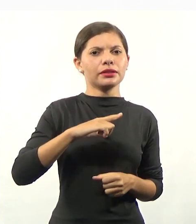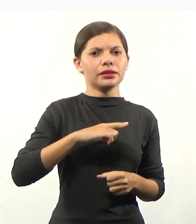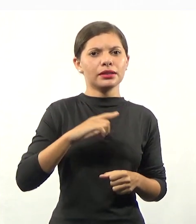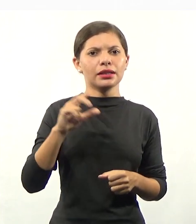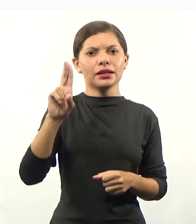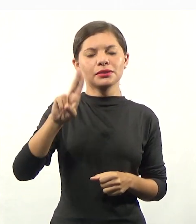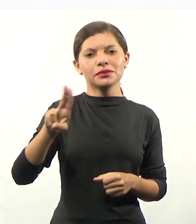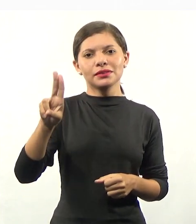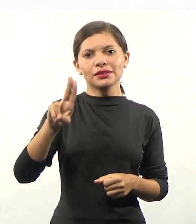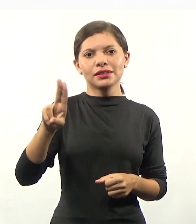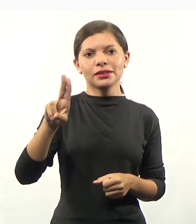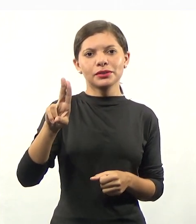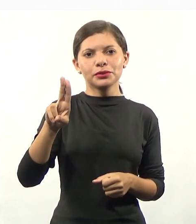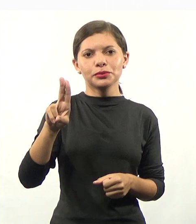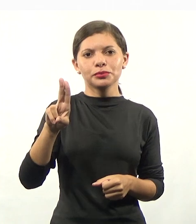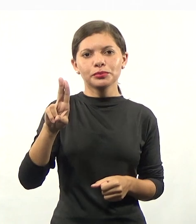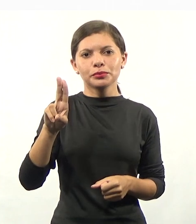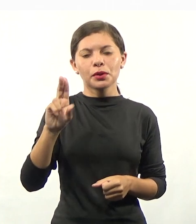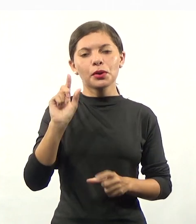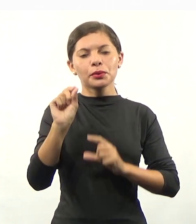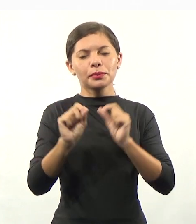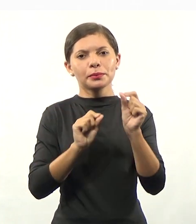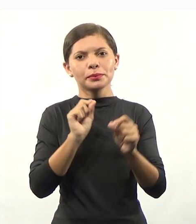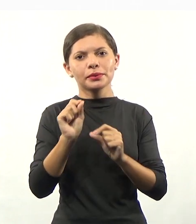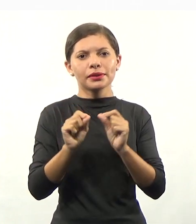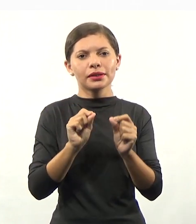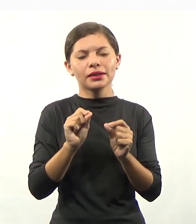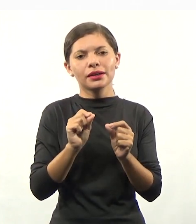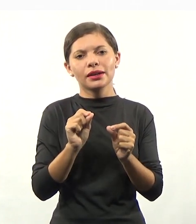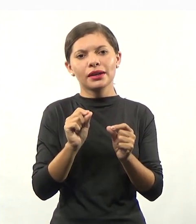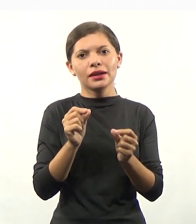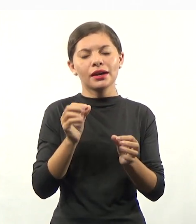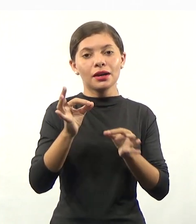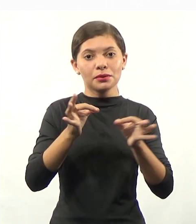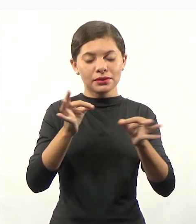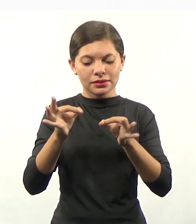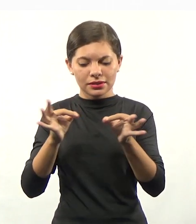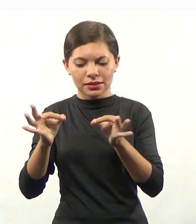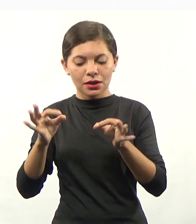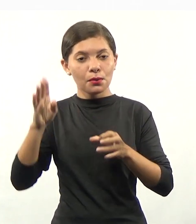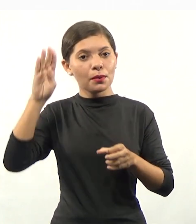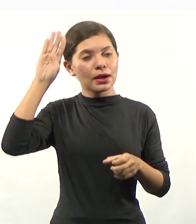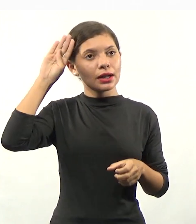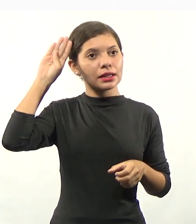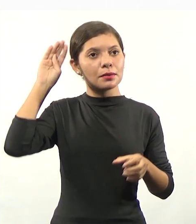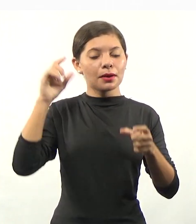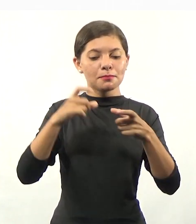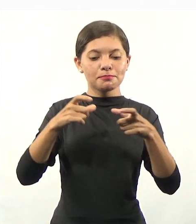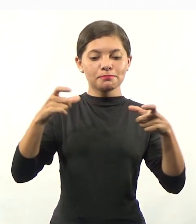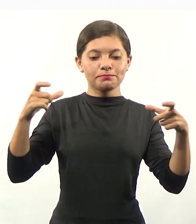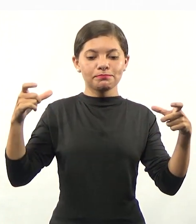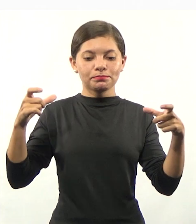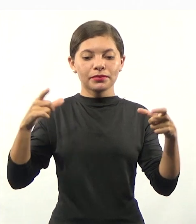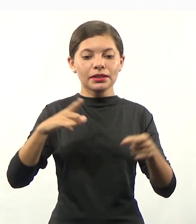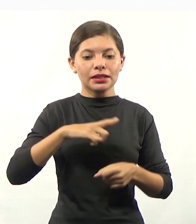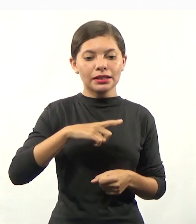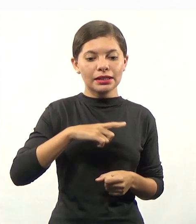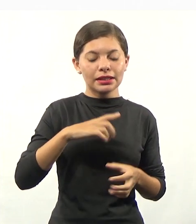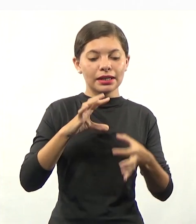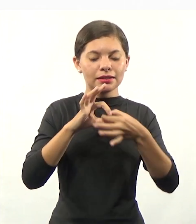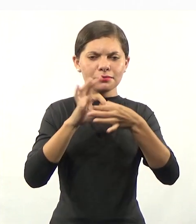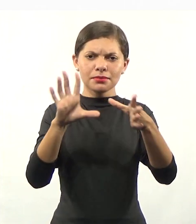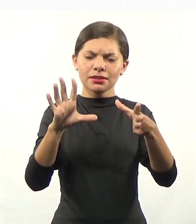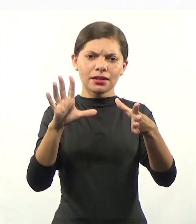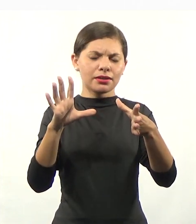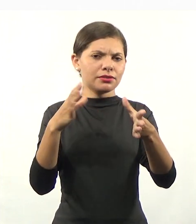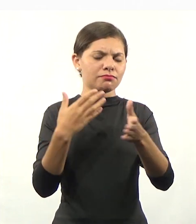universidades, que são a forma de organização acadêmica mais ampla, que tem liberdade